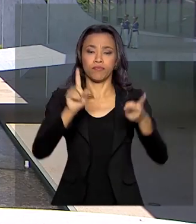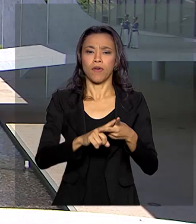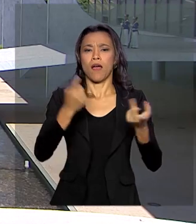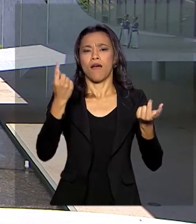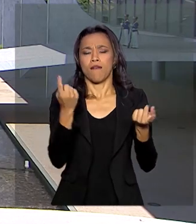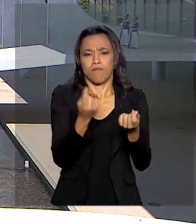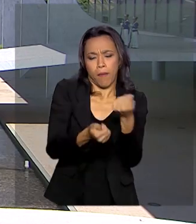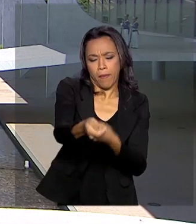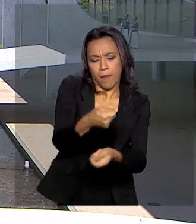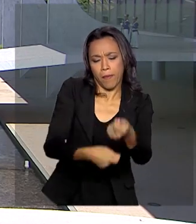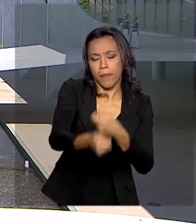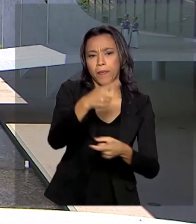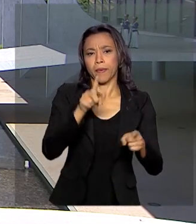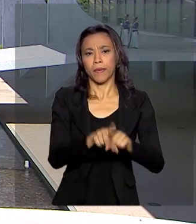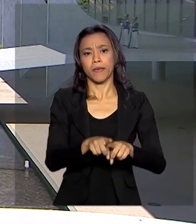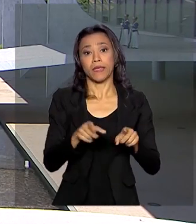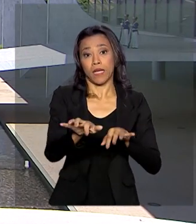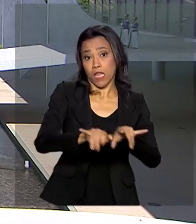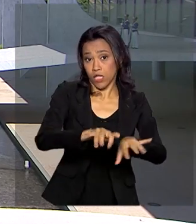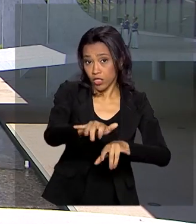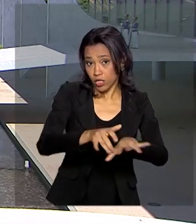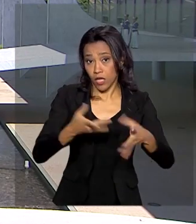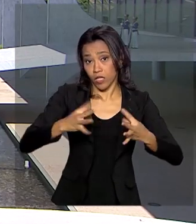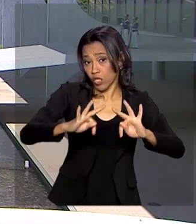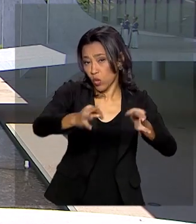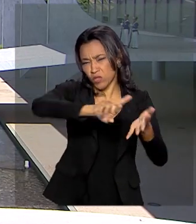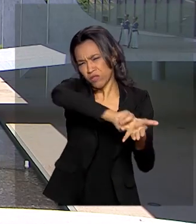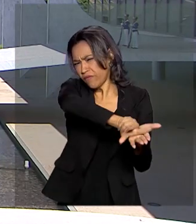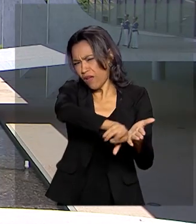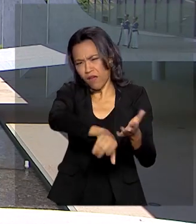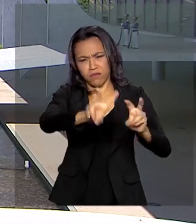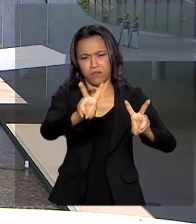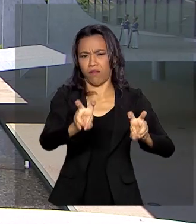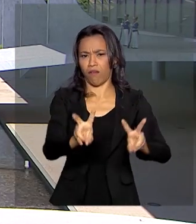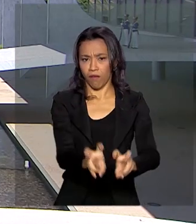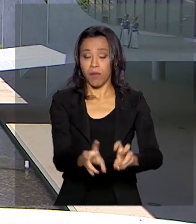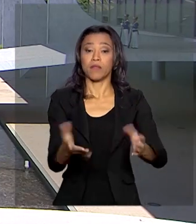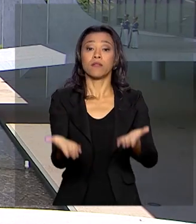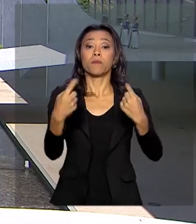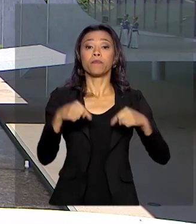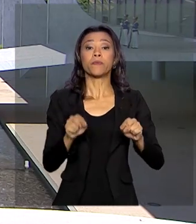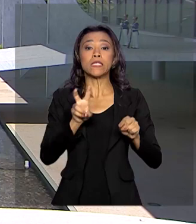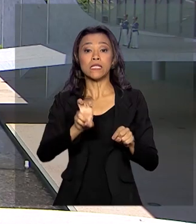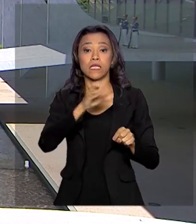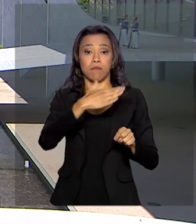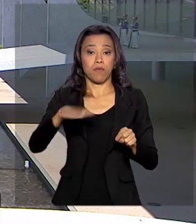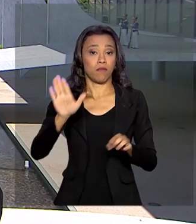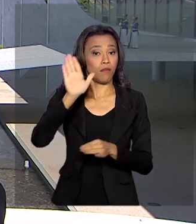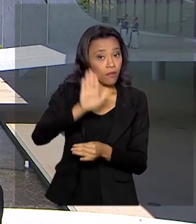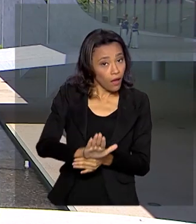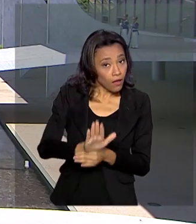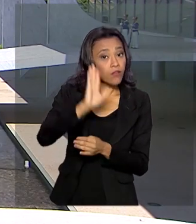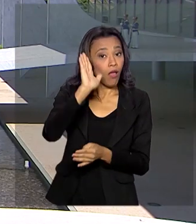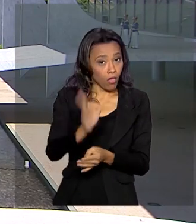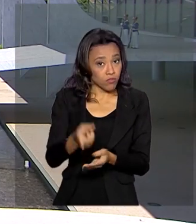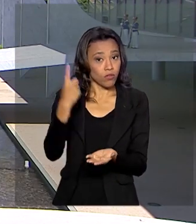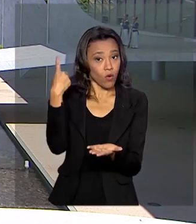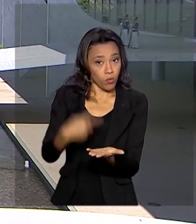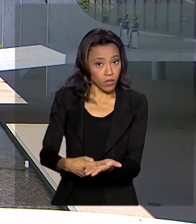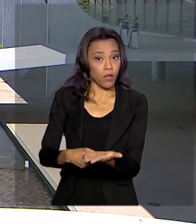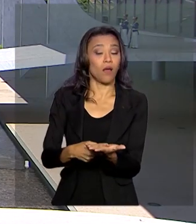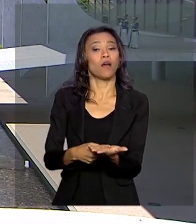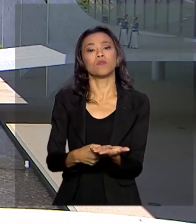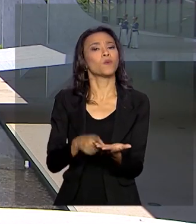aviação regional, economia digital, entre outros. Às cinco e meia da tarde, está marcada uma